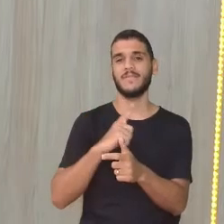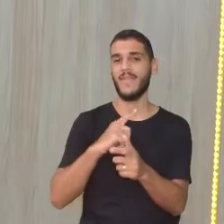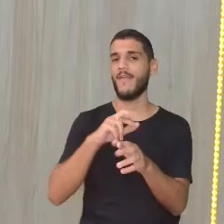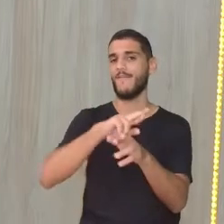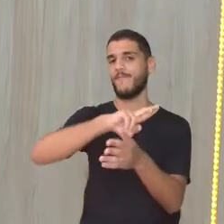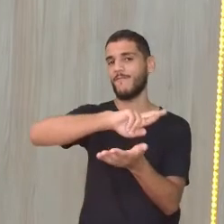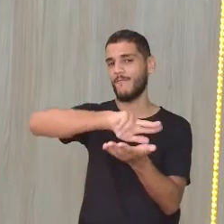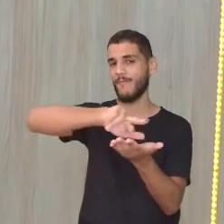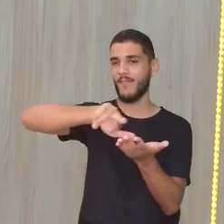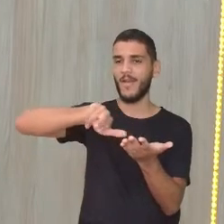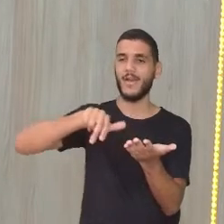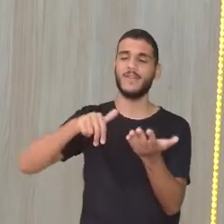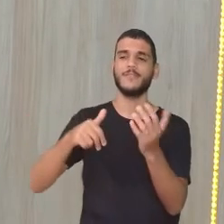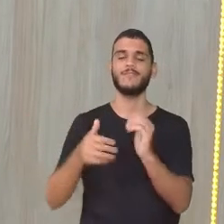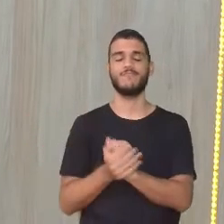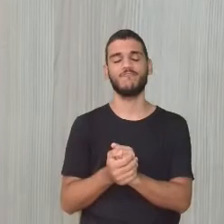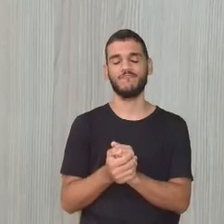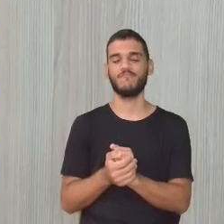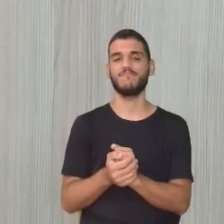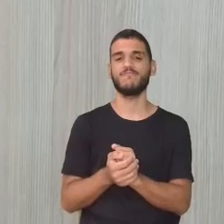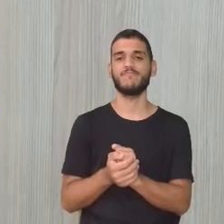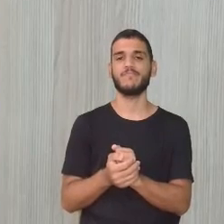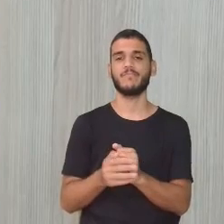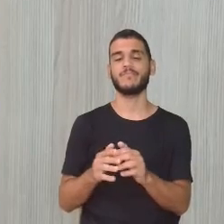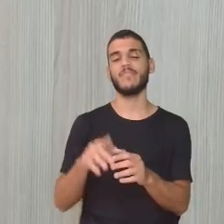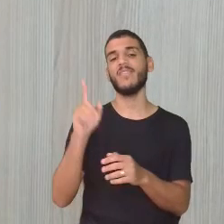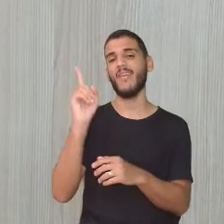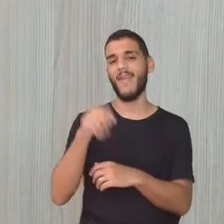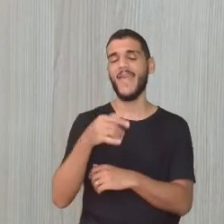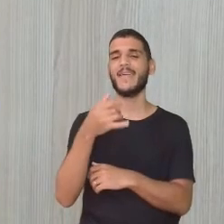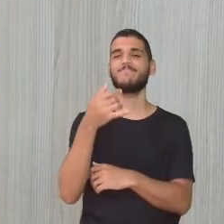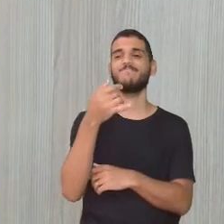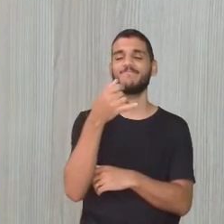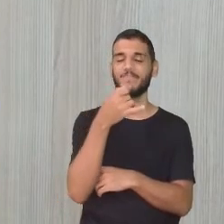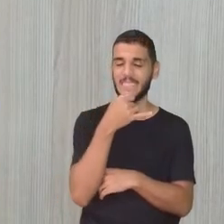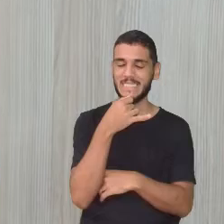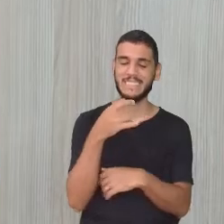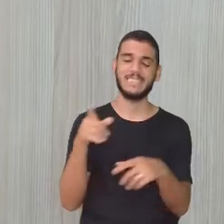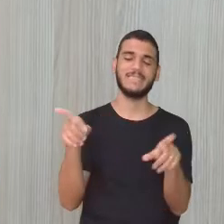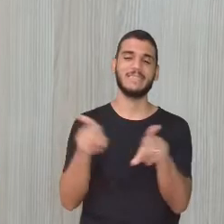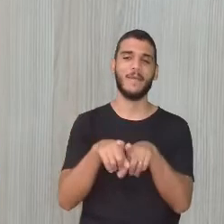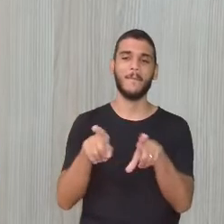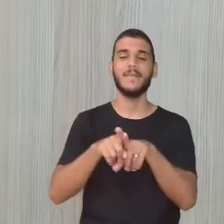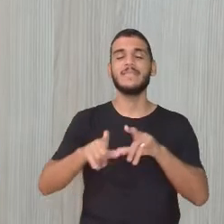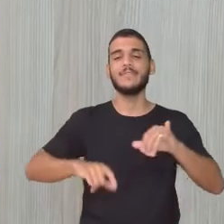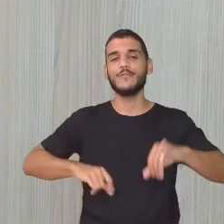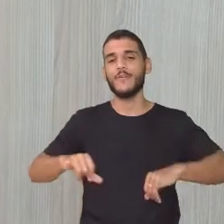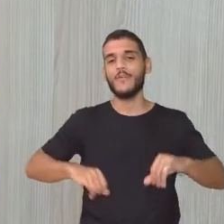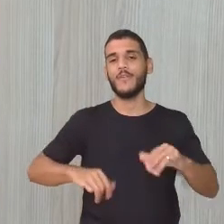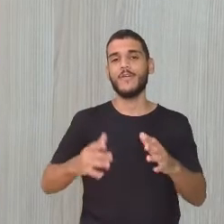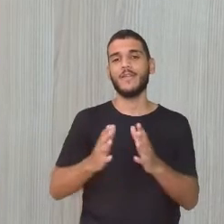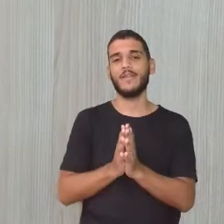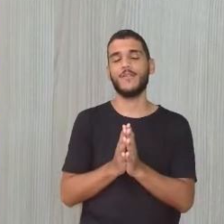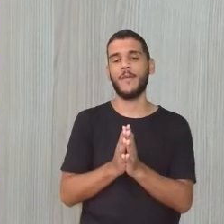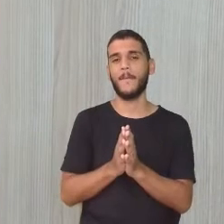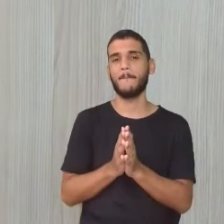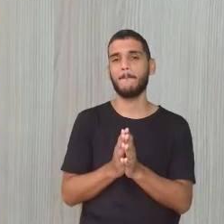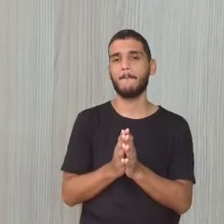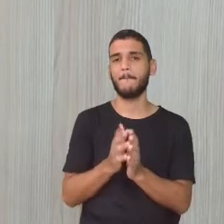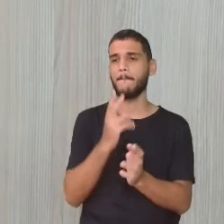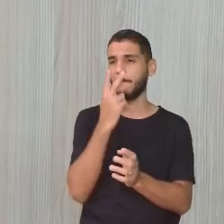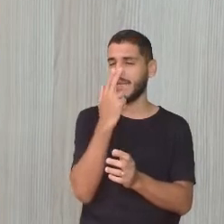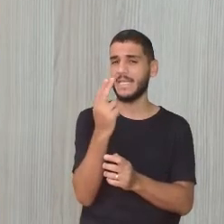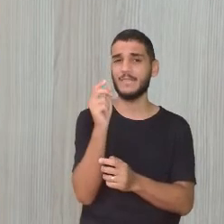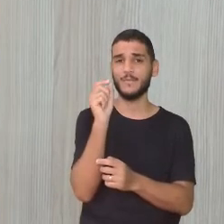que se ligar nessa parte aí. Nossa, é tão triste, né? E doloroso, assim. Parece que eu sinto como se tivesse alguém me machucando quando eu